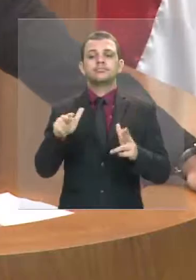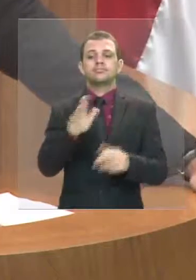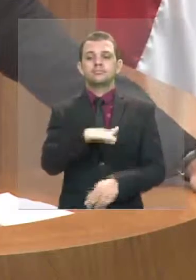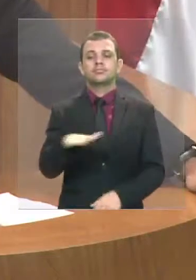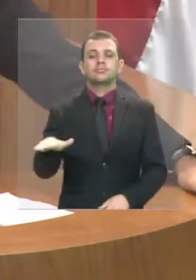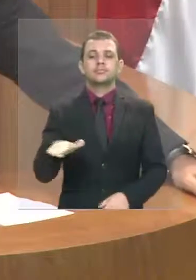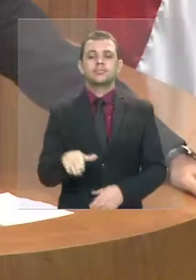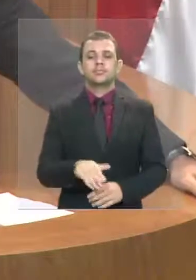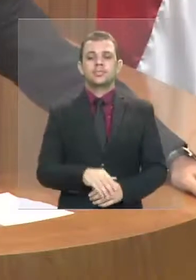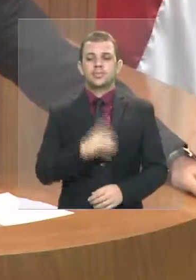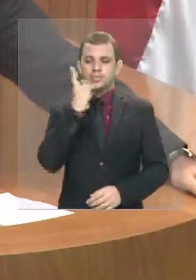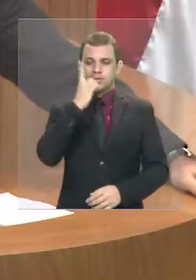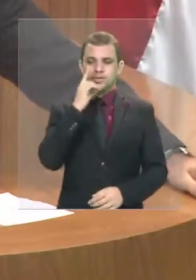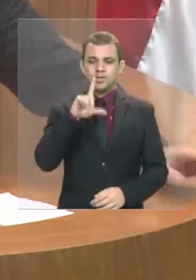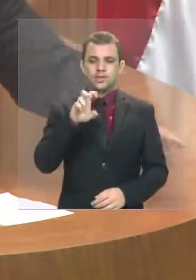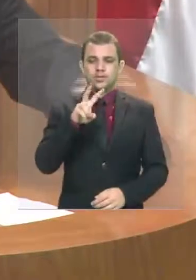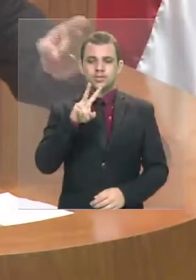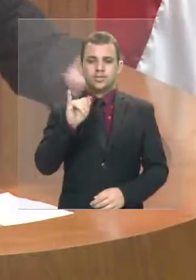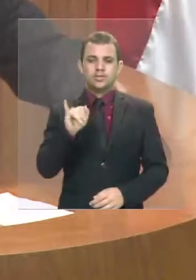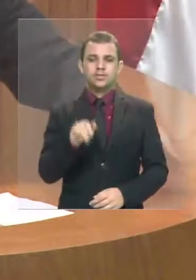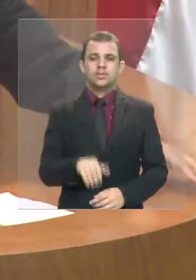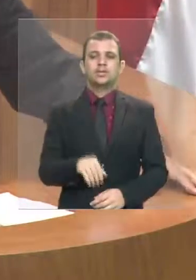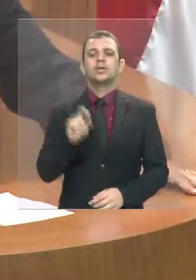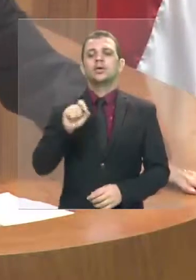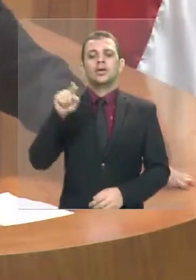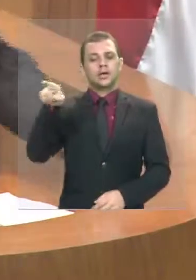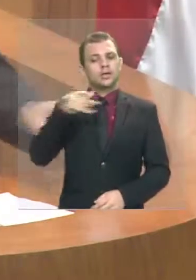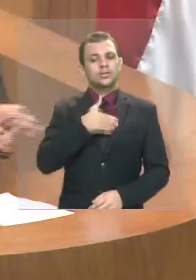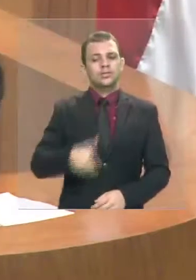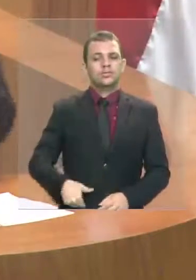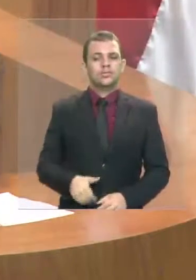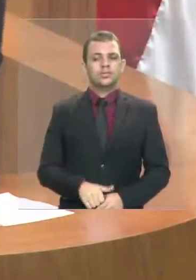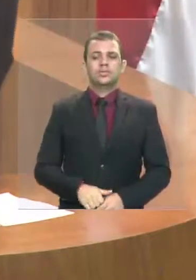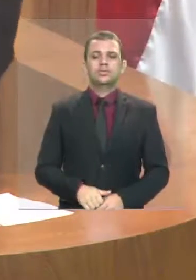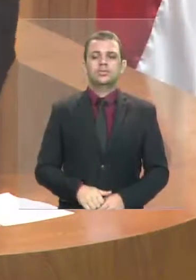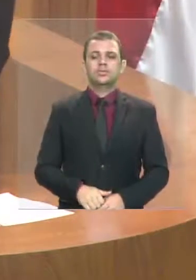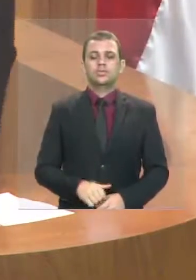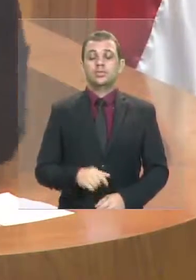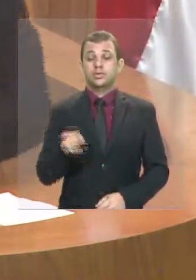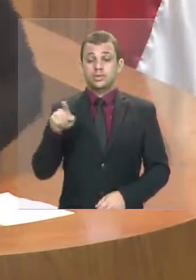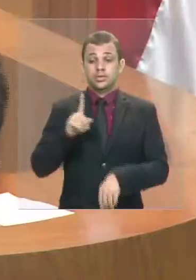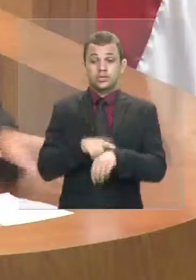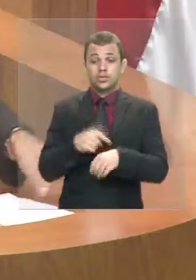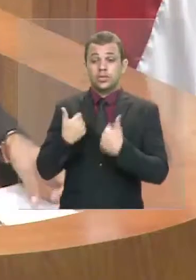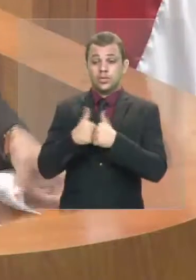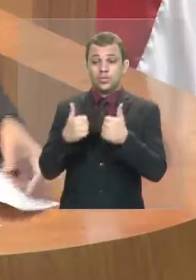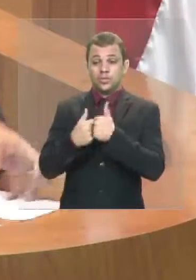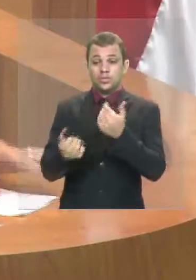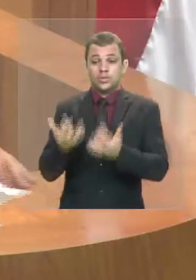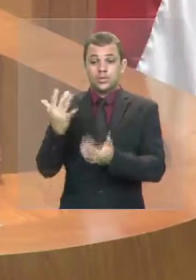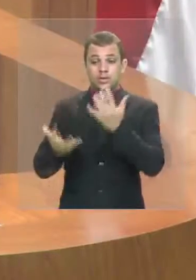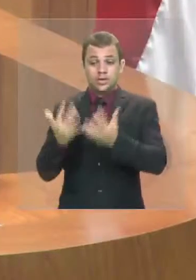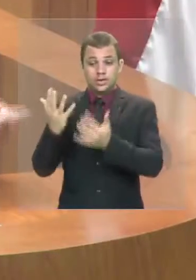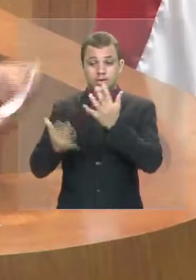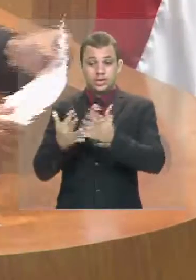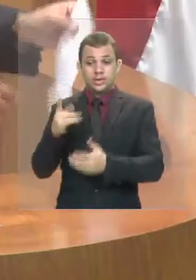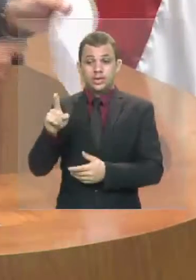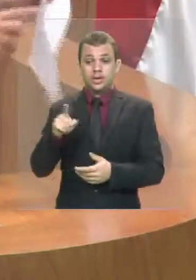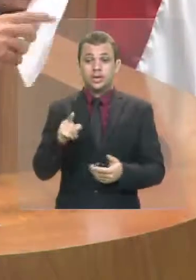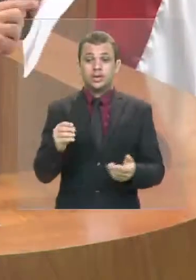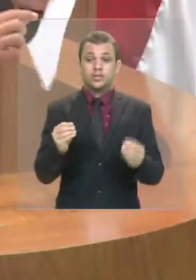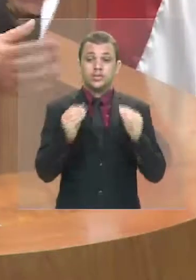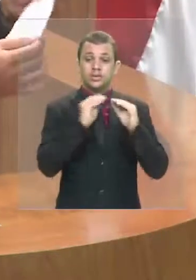deputado Levy Pontes, é esse governo, que na hora que o ônibus está pegando fogo, eles estão lá com assessoria de imprensa,